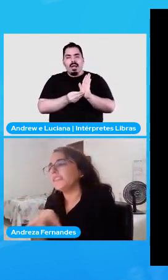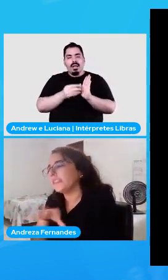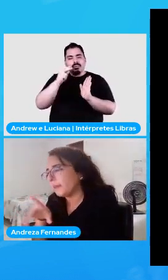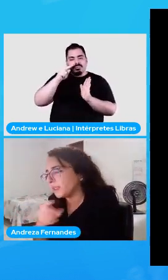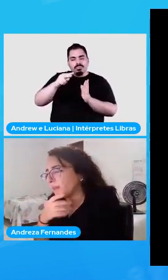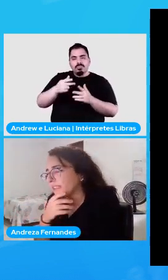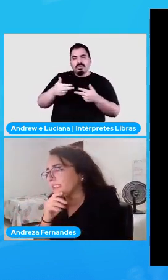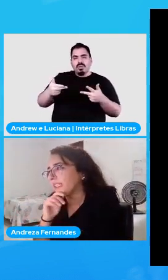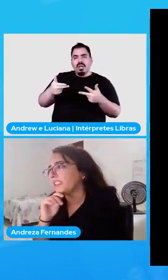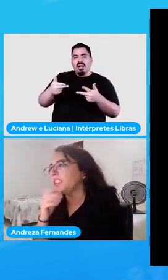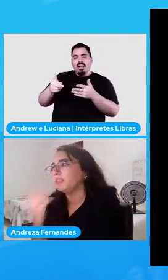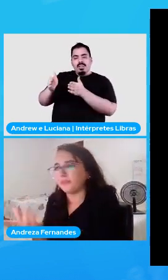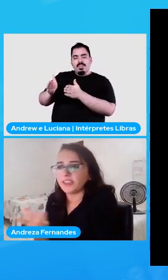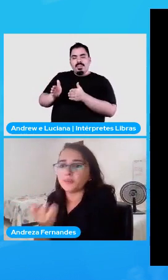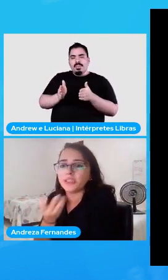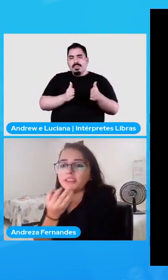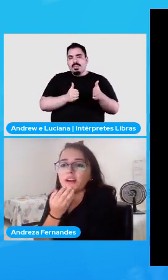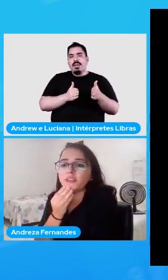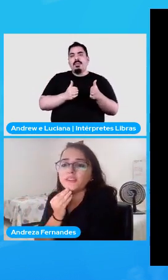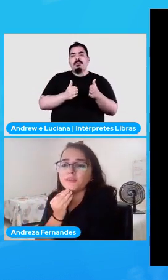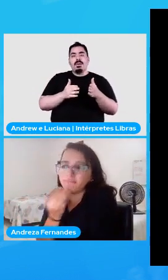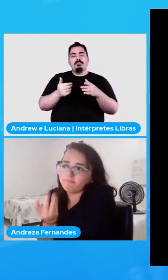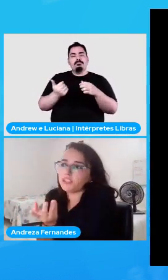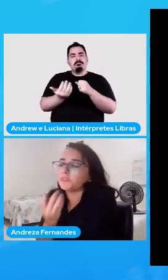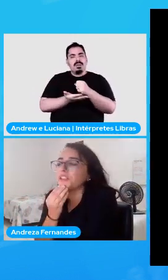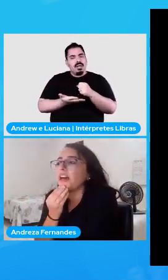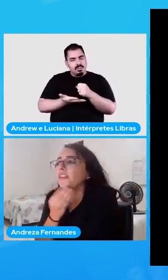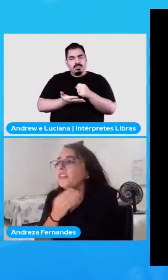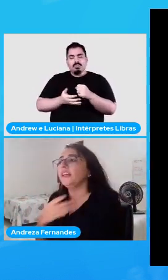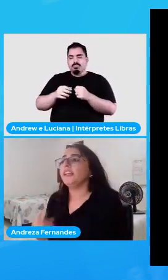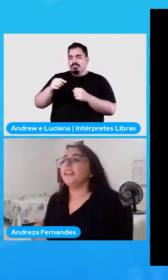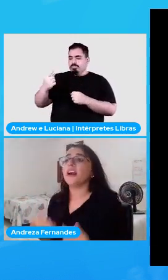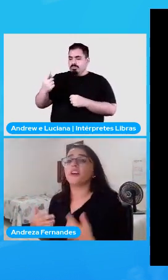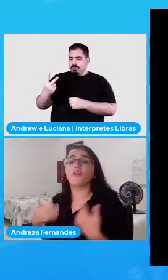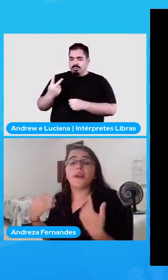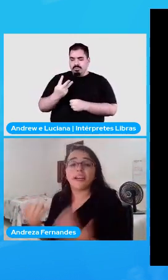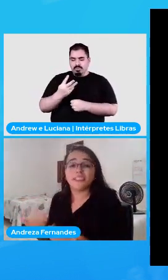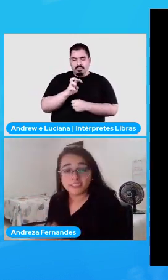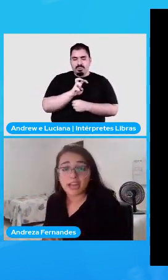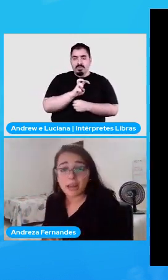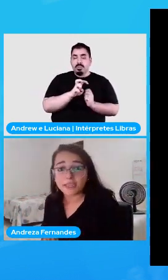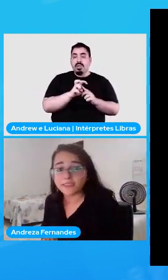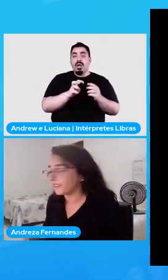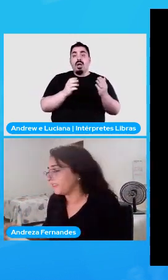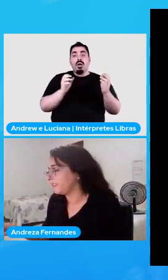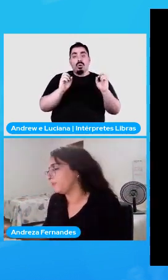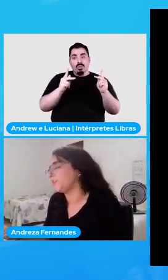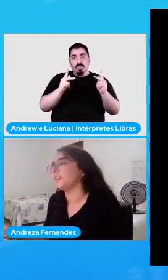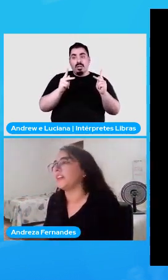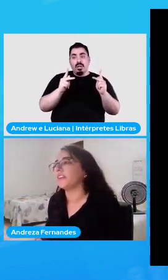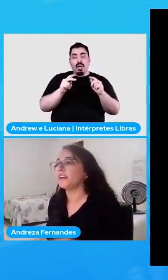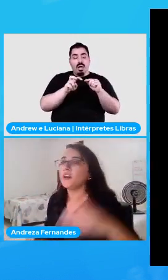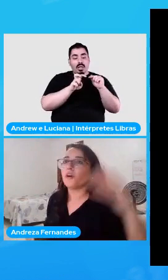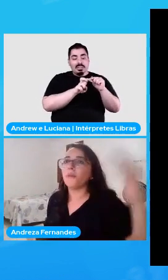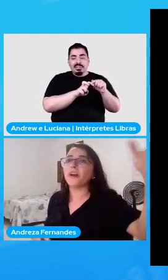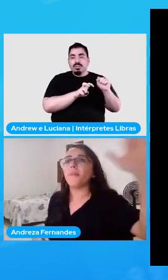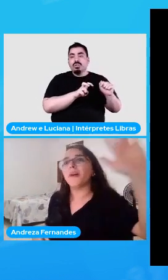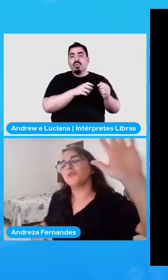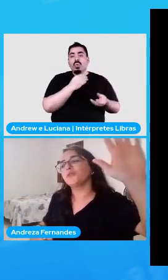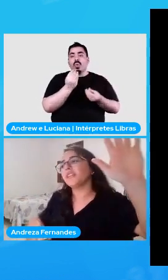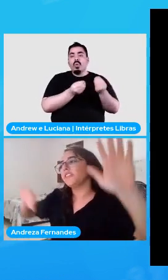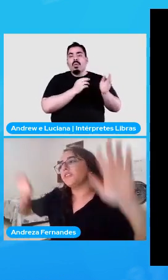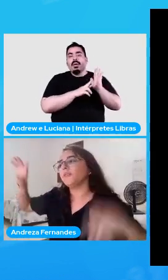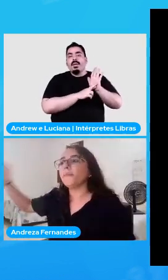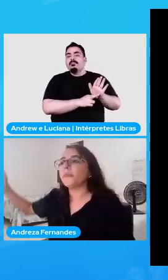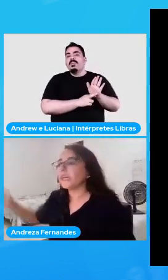as etapas básicas que a gente faz para lidar com esse tipo de dado, e agora, como é que a gente representa esse tipo de dado, né? Como é que eu